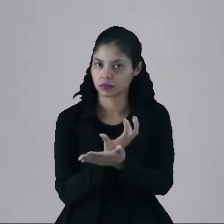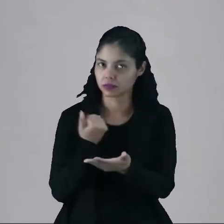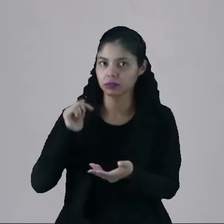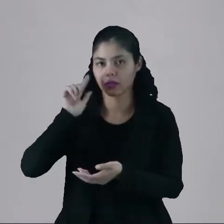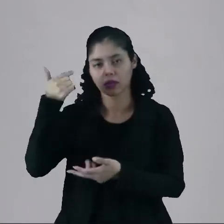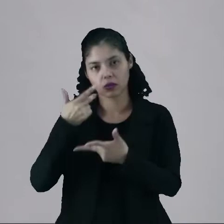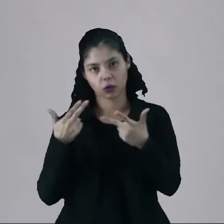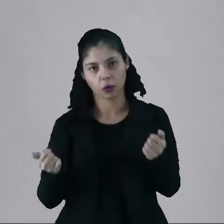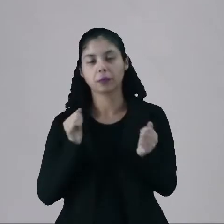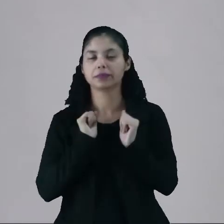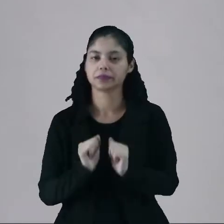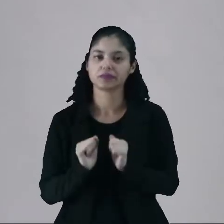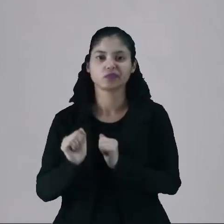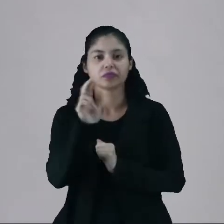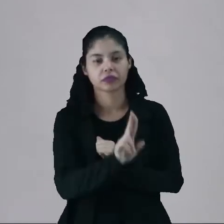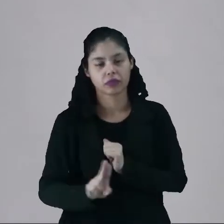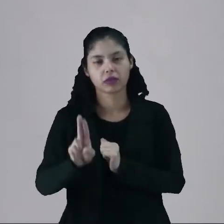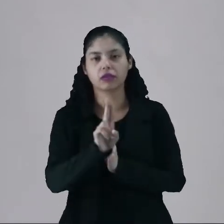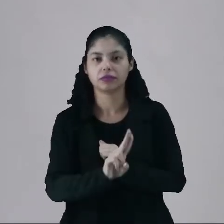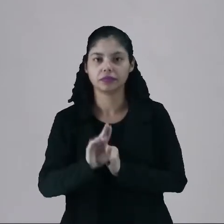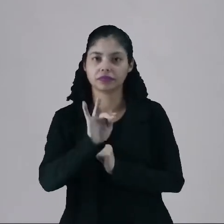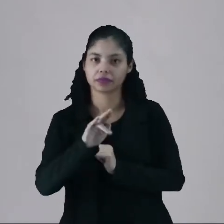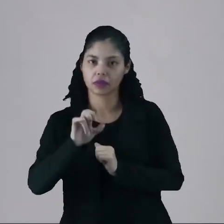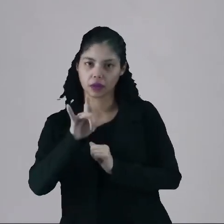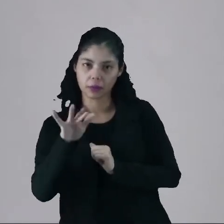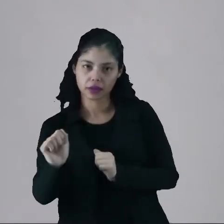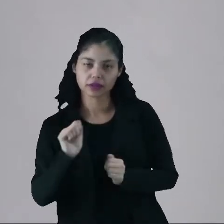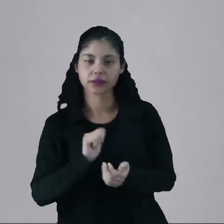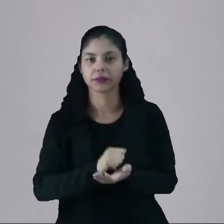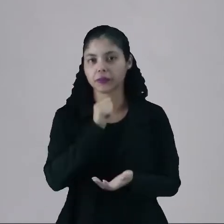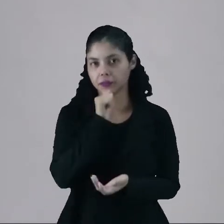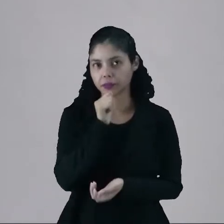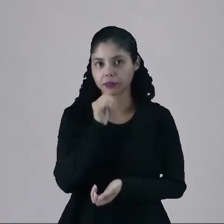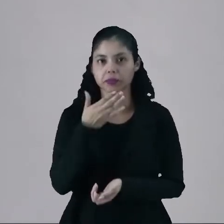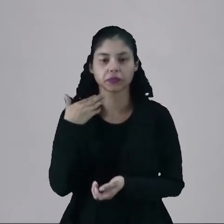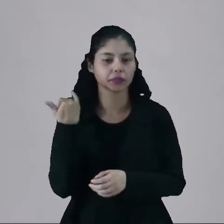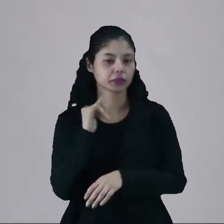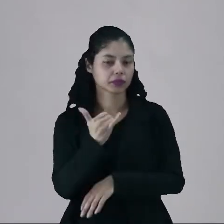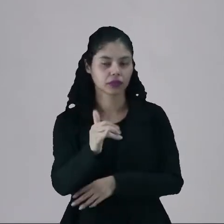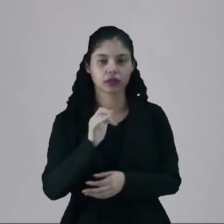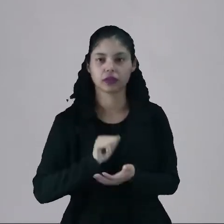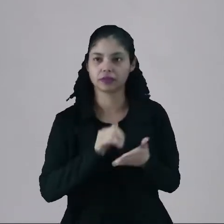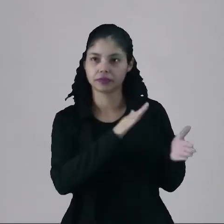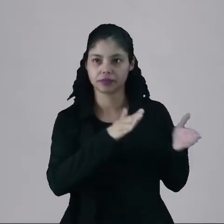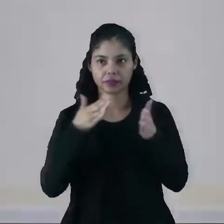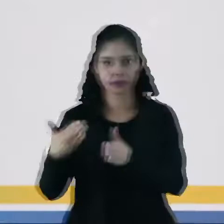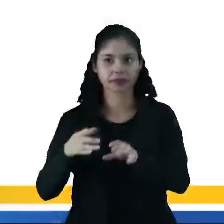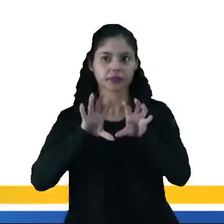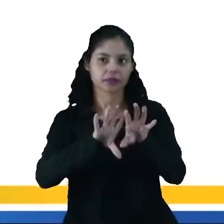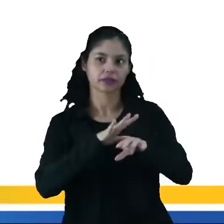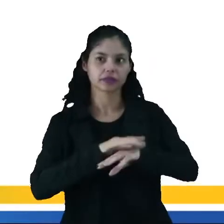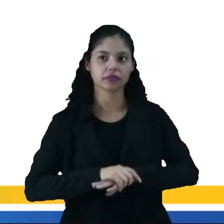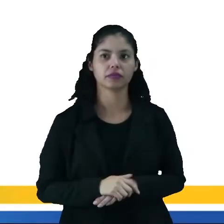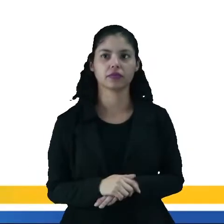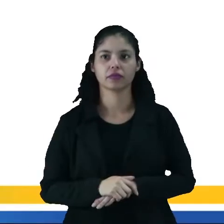e pode então ter uma biomassa que pode gerar energia a partir disso.